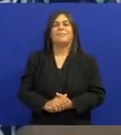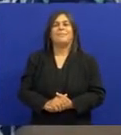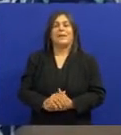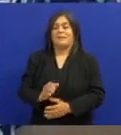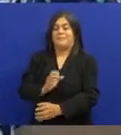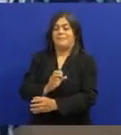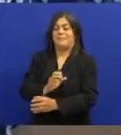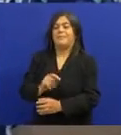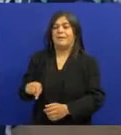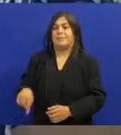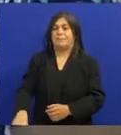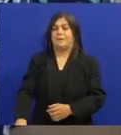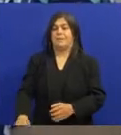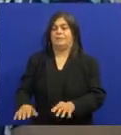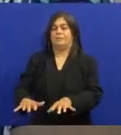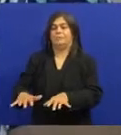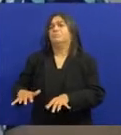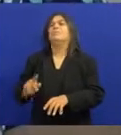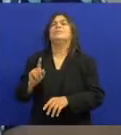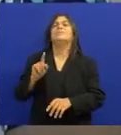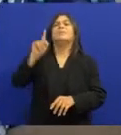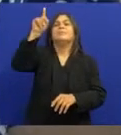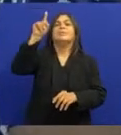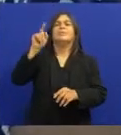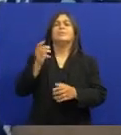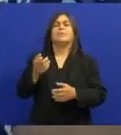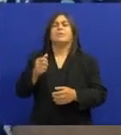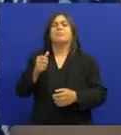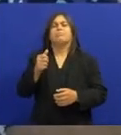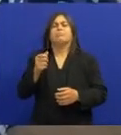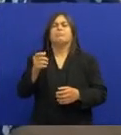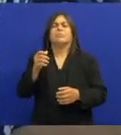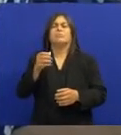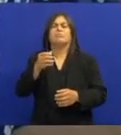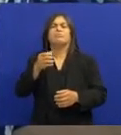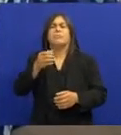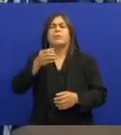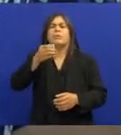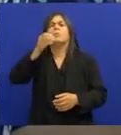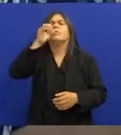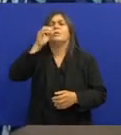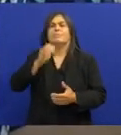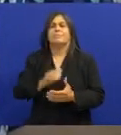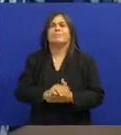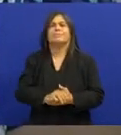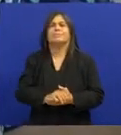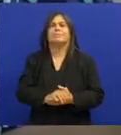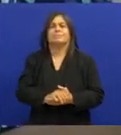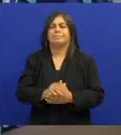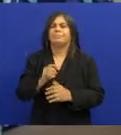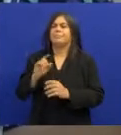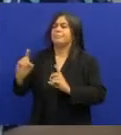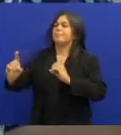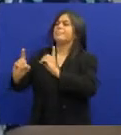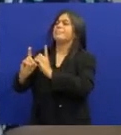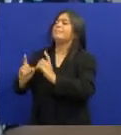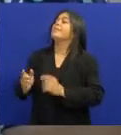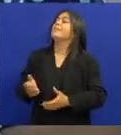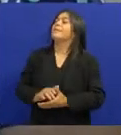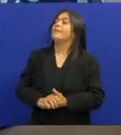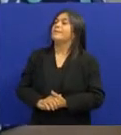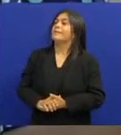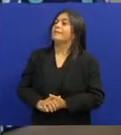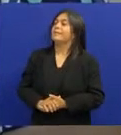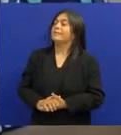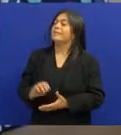barzinho E ele estava tomando Acho que era um conhaque Com a uíra Sabe? Aí eu cheguei E me